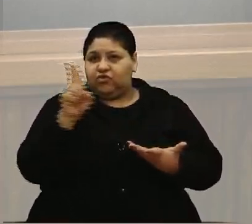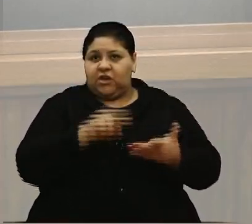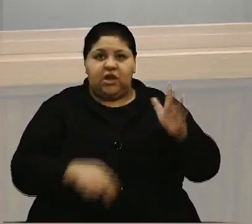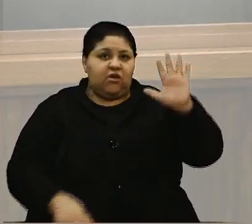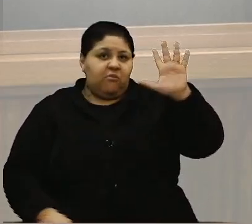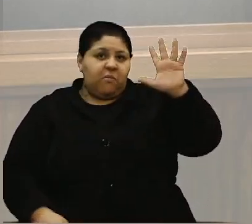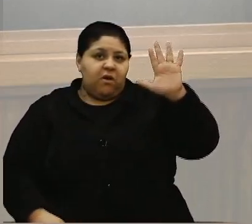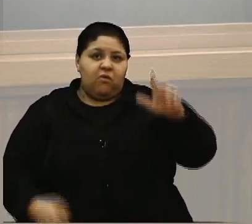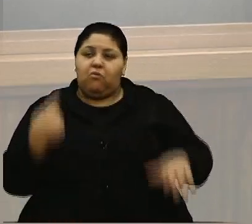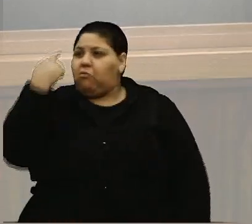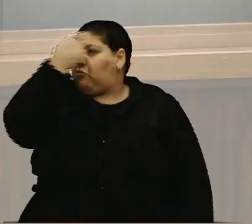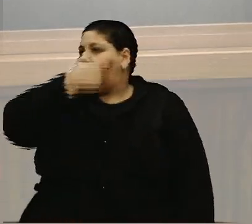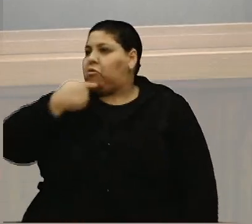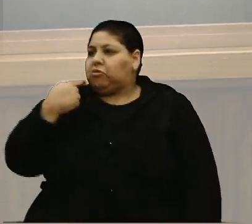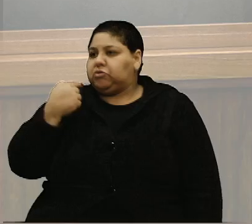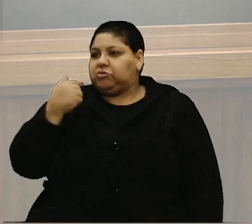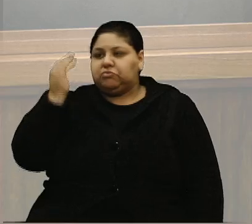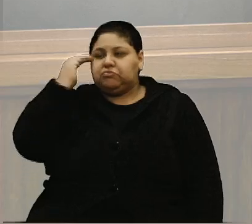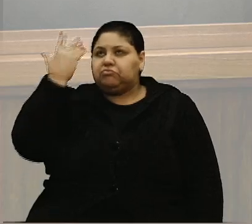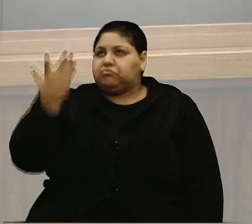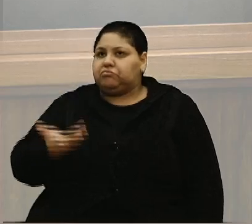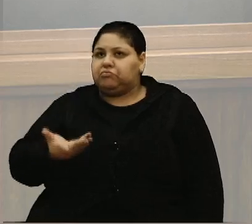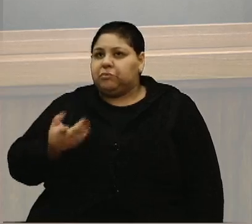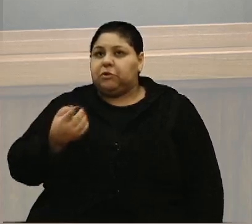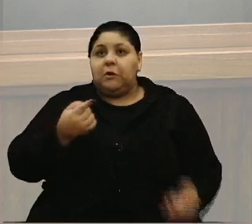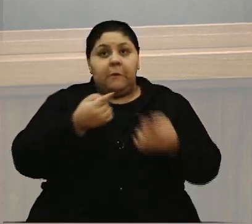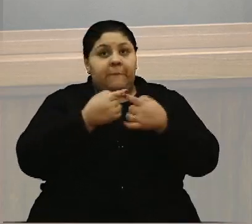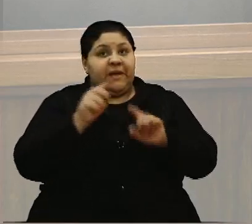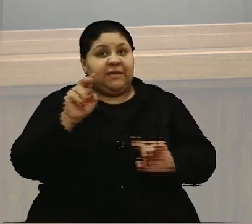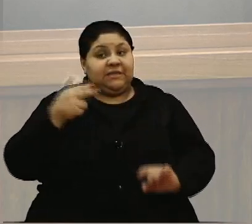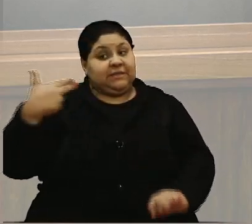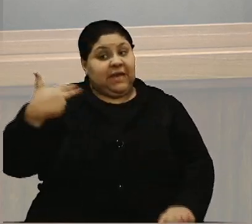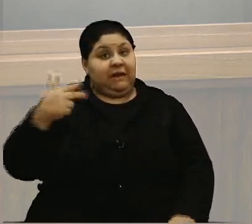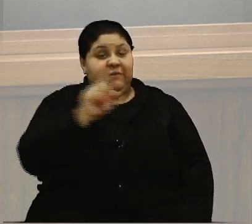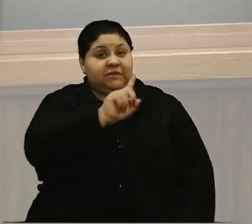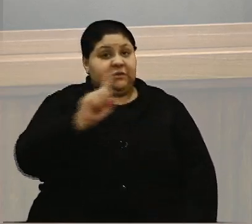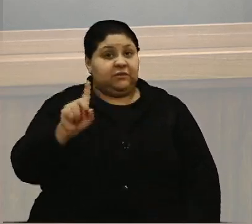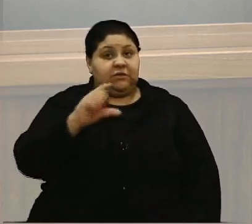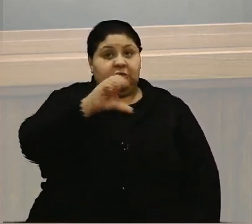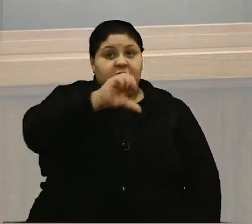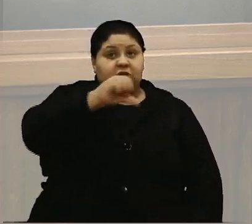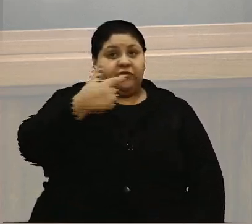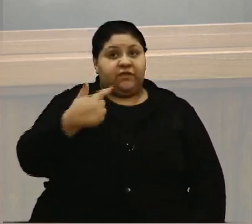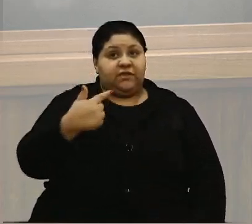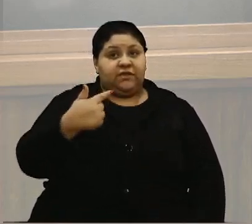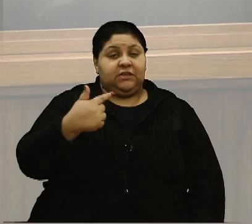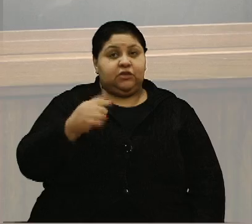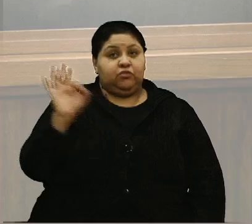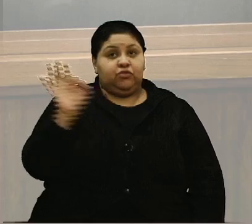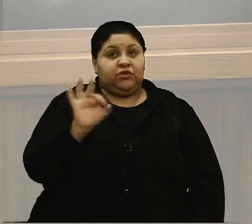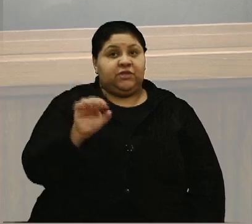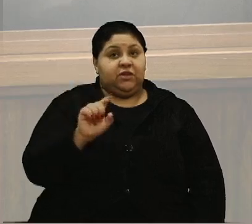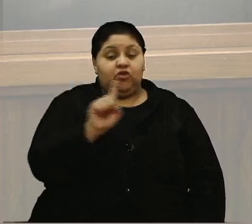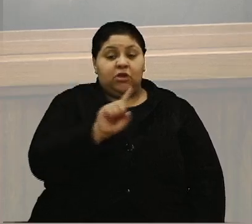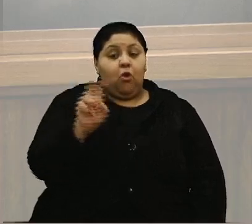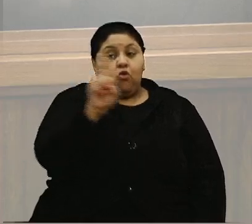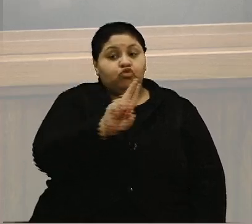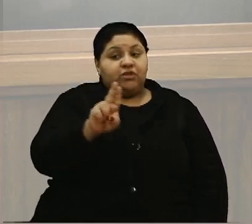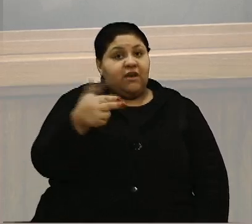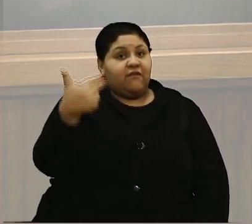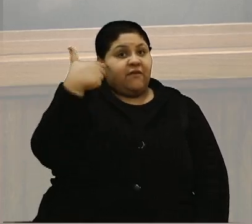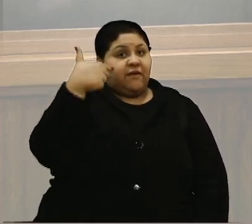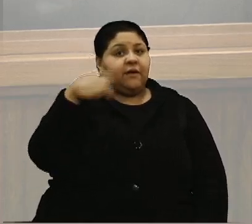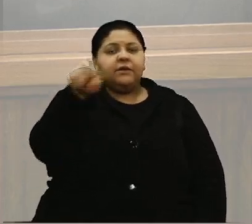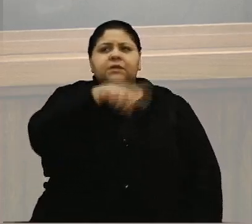o rosto, não sei. Mas arma não é. Porque 97% não portava arma. Se a gente